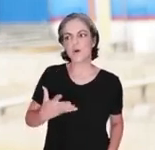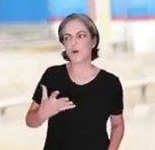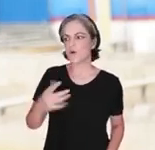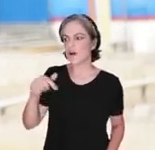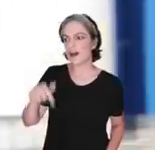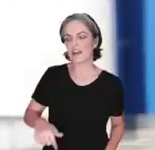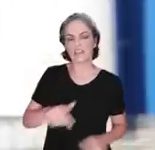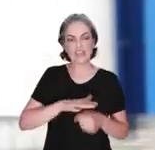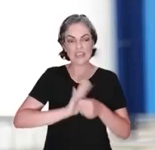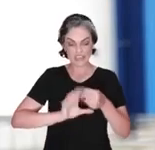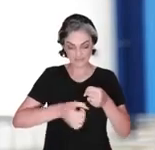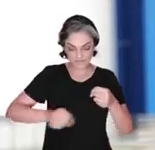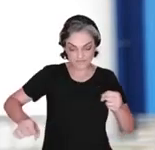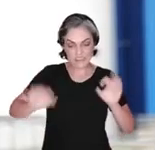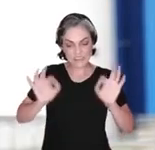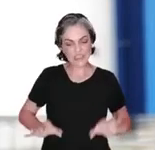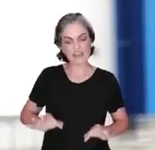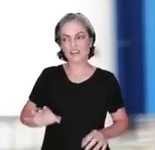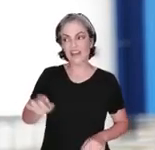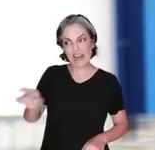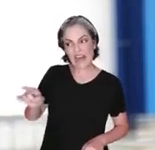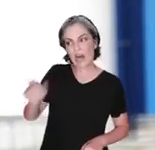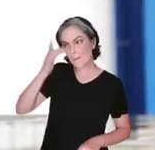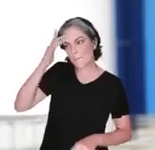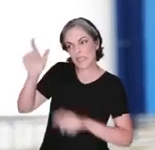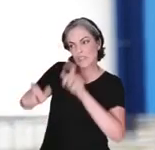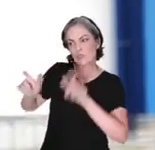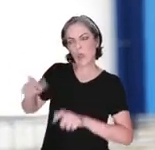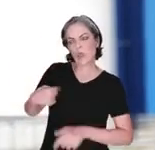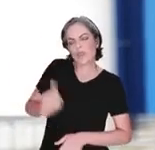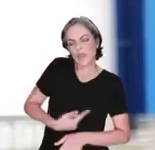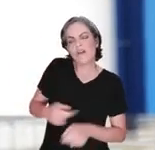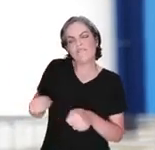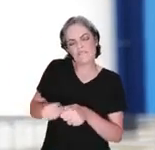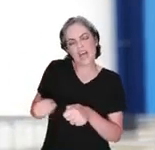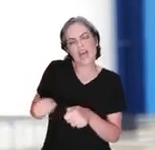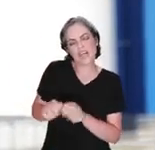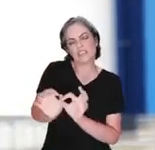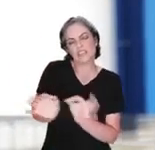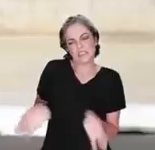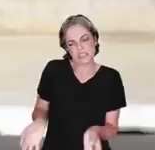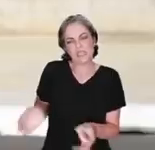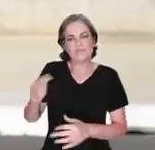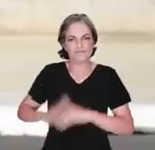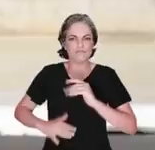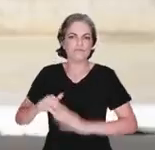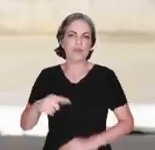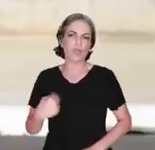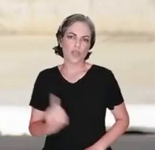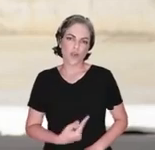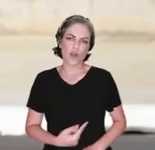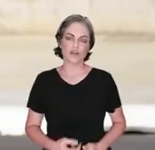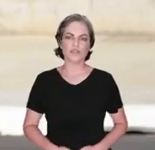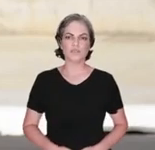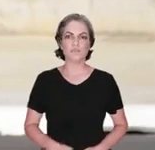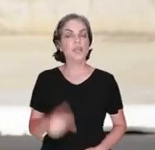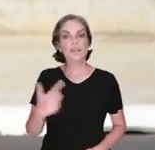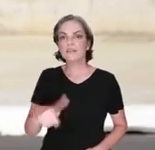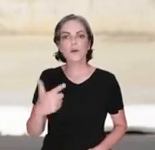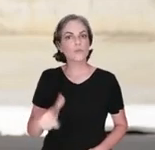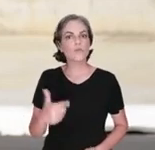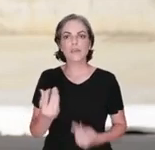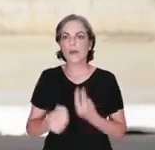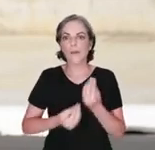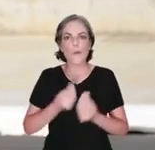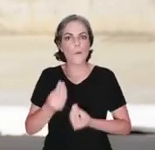esgoto não. Tem uma rede de esgoto que fizeram ali, manual do nosso mesmo, juntamos o pessoal lá e fizemos. Não tem, como é que se fala, como